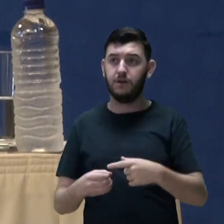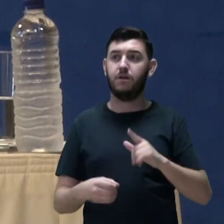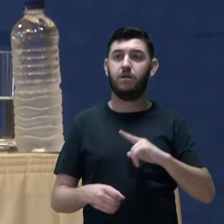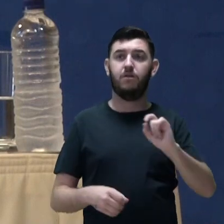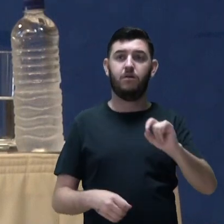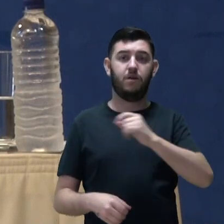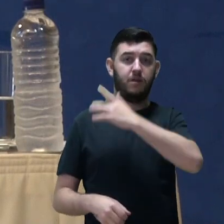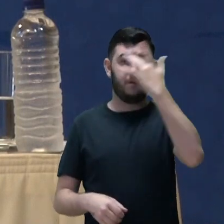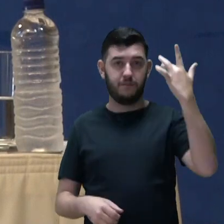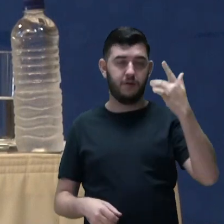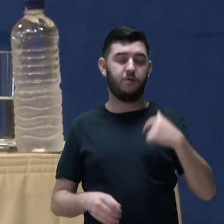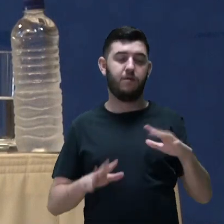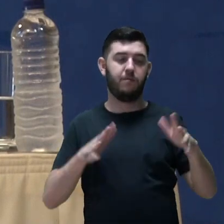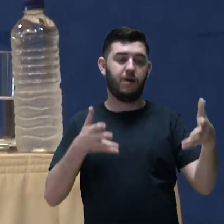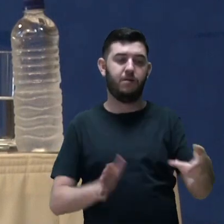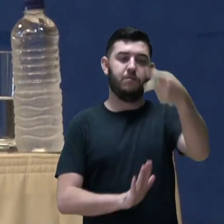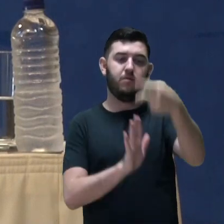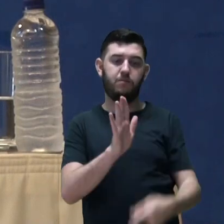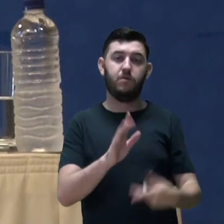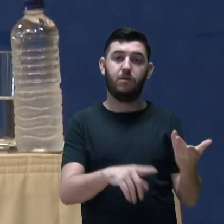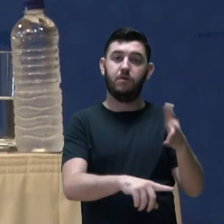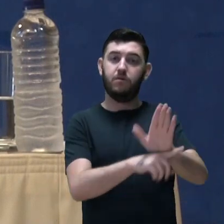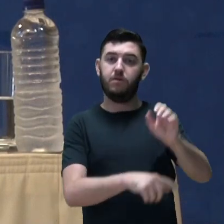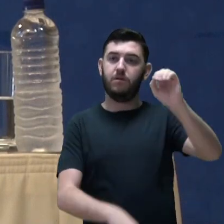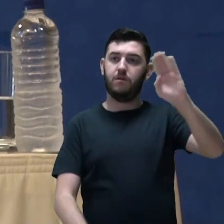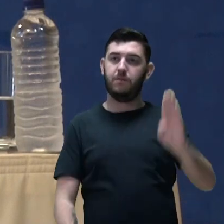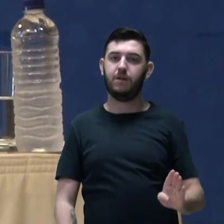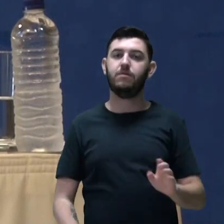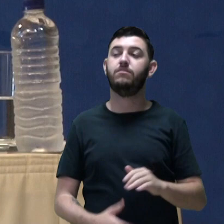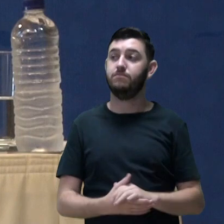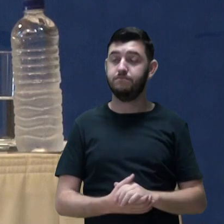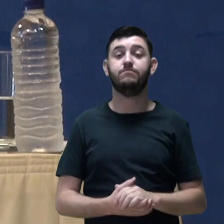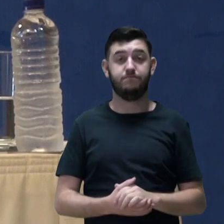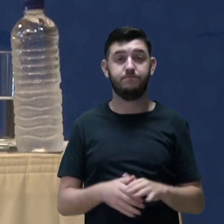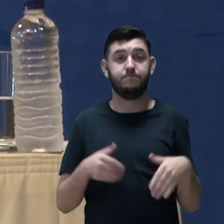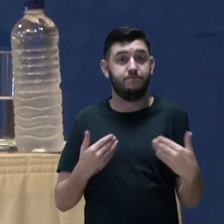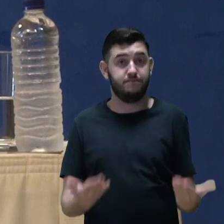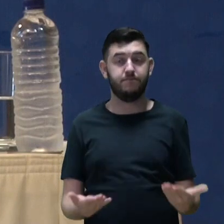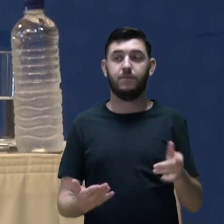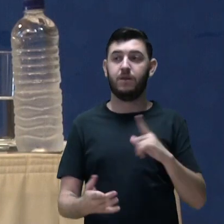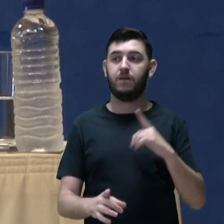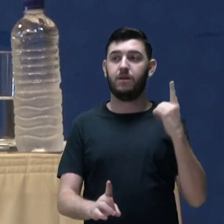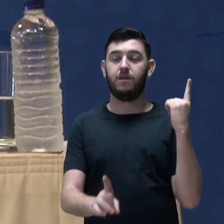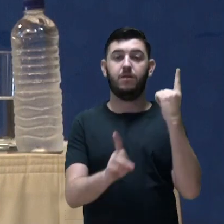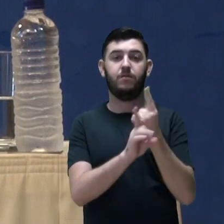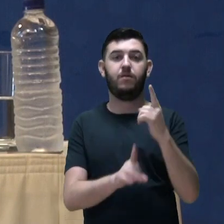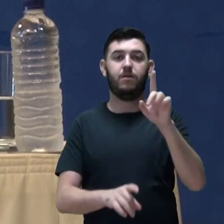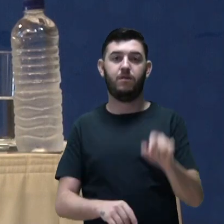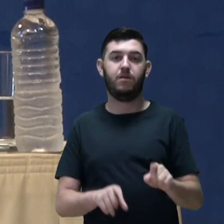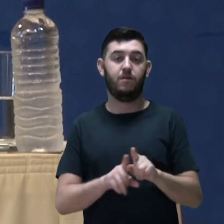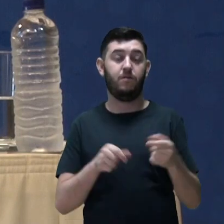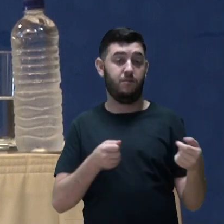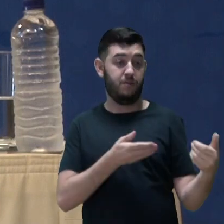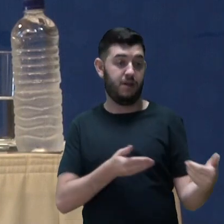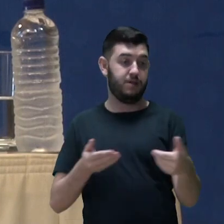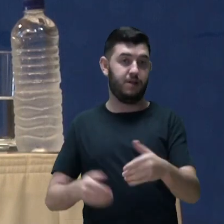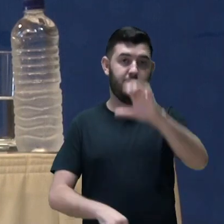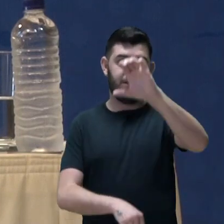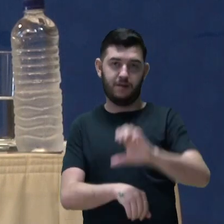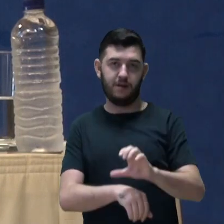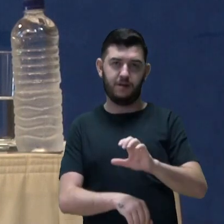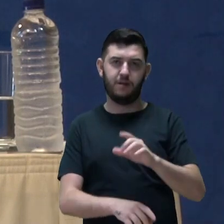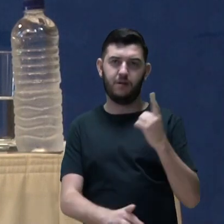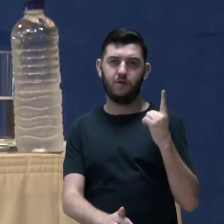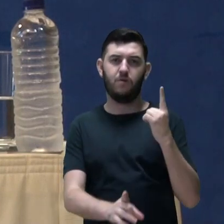do programa Auxílio Brasil. A partir, então, da identificação pelo Ministério da Cidadania dessa demanda